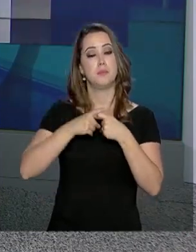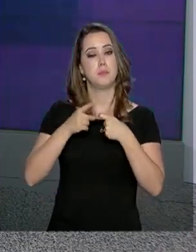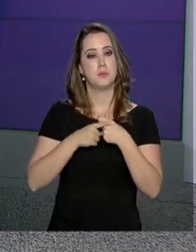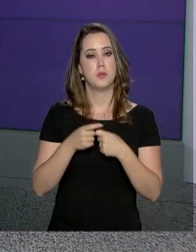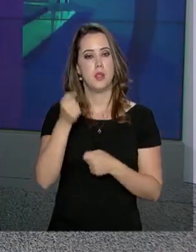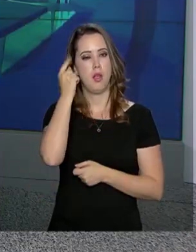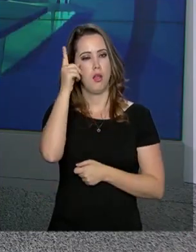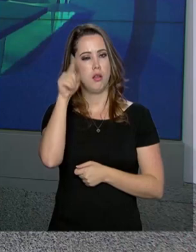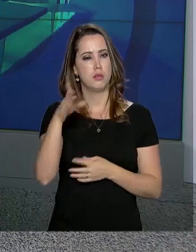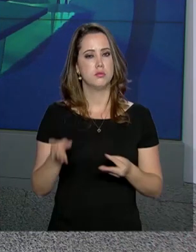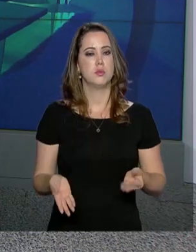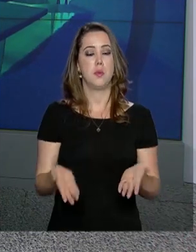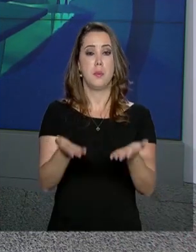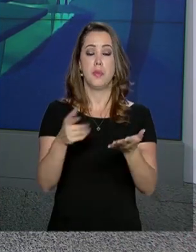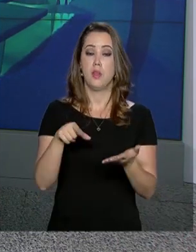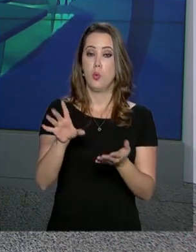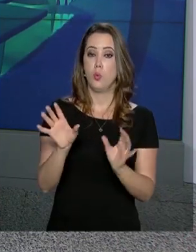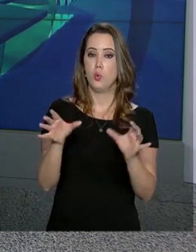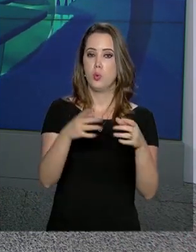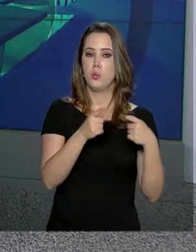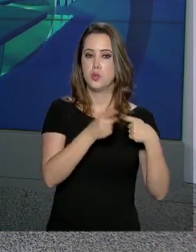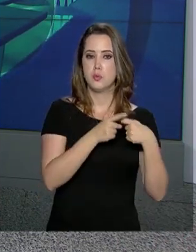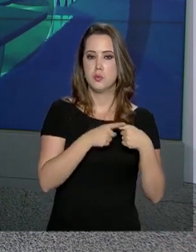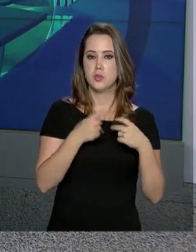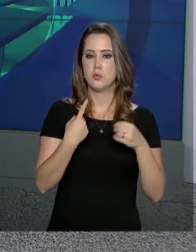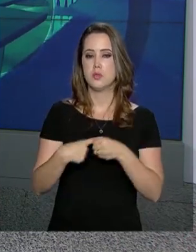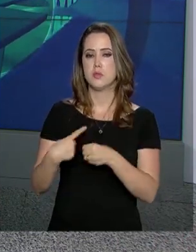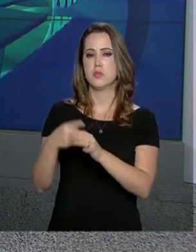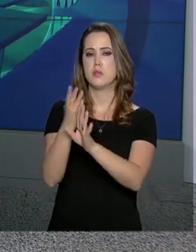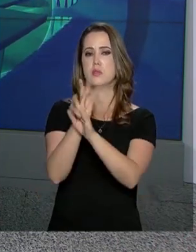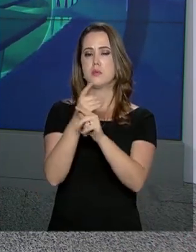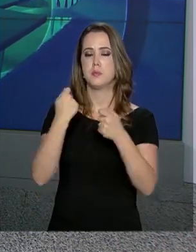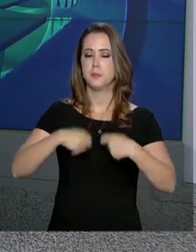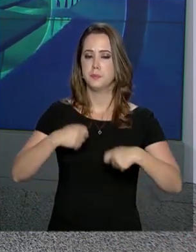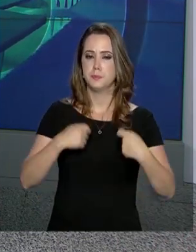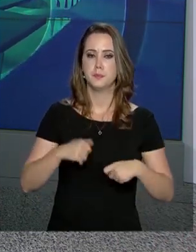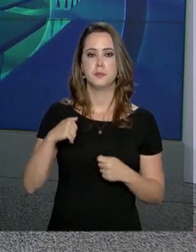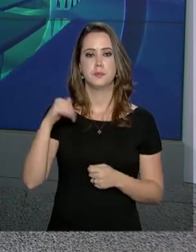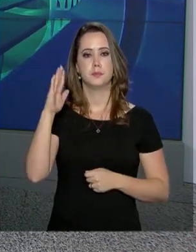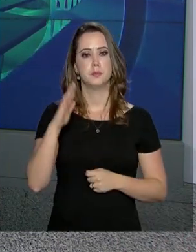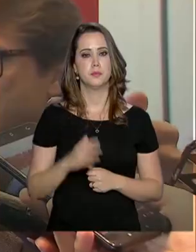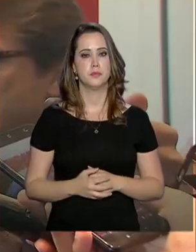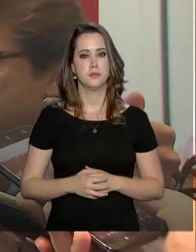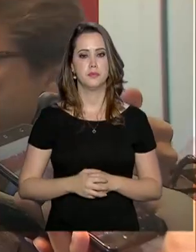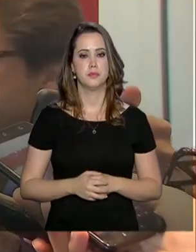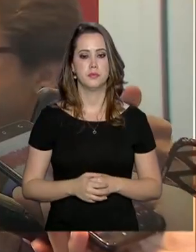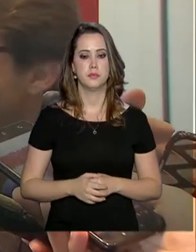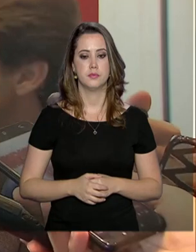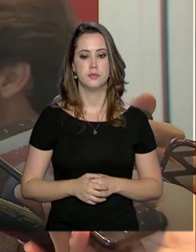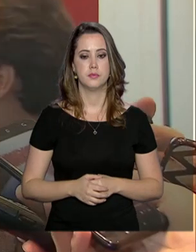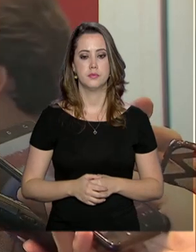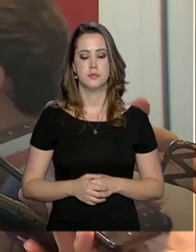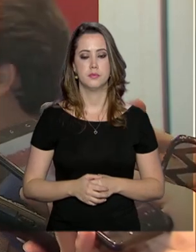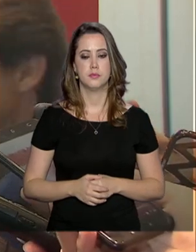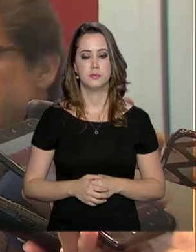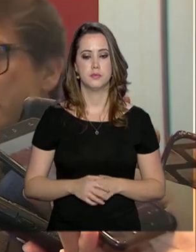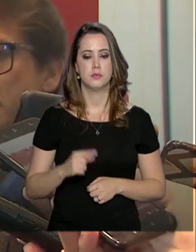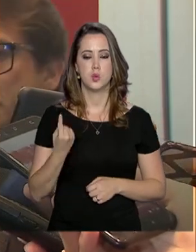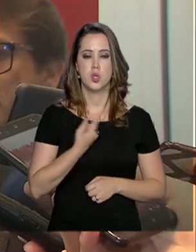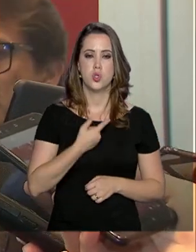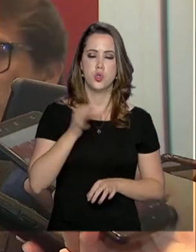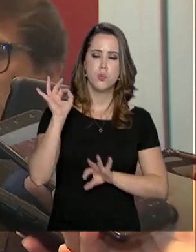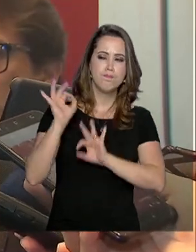Médicos. A ideia é levar médicos aos municípios que mais precisam. A gente está